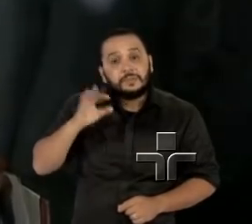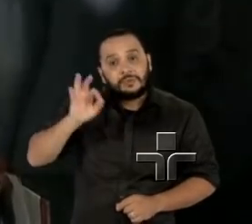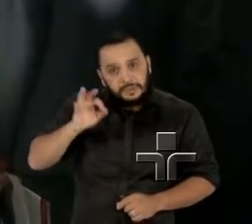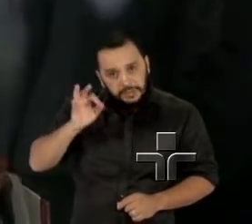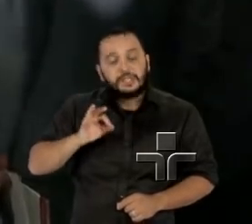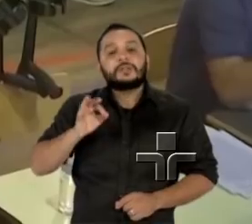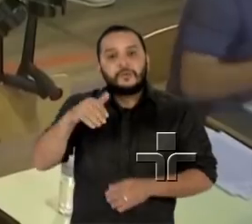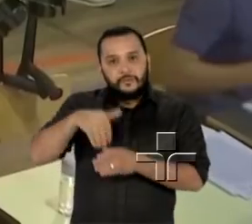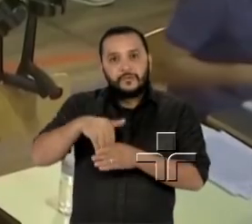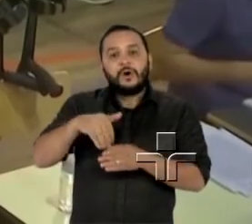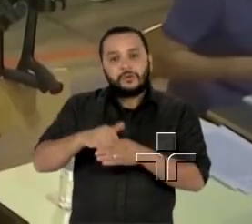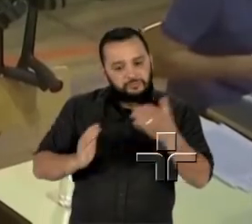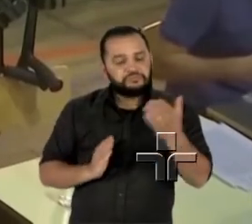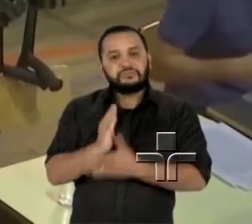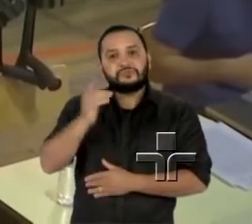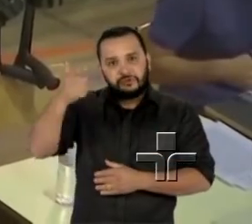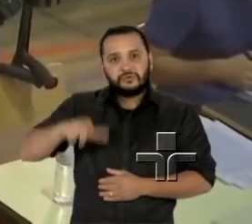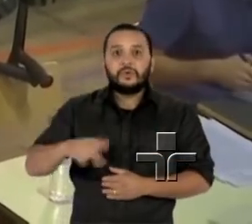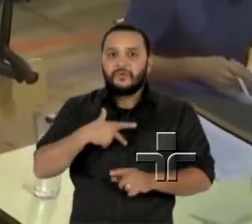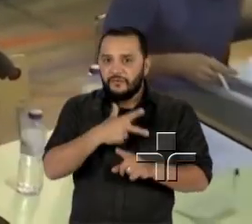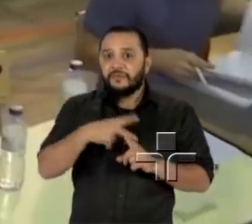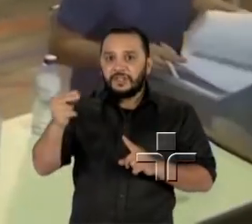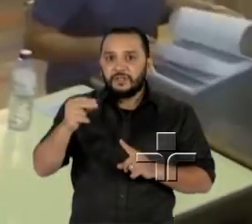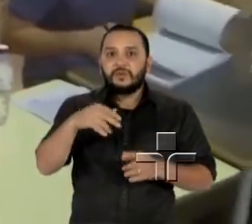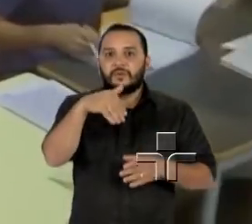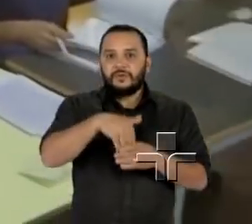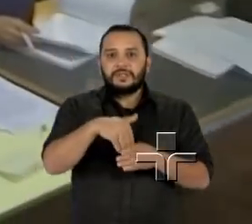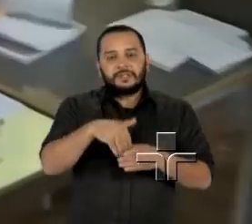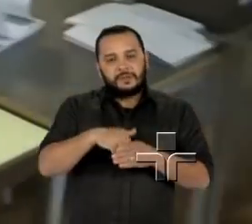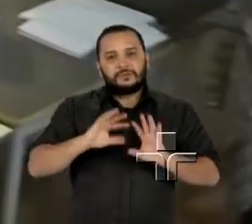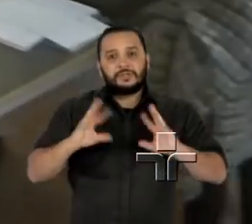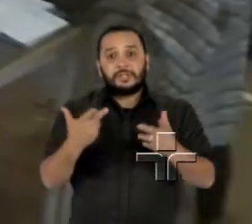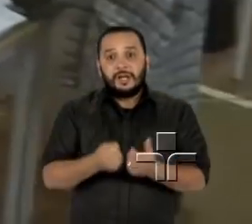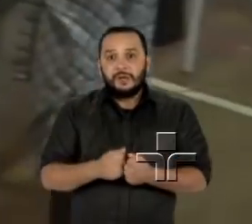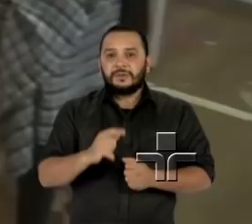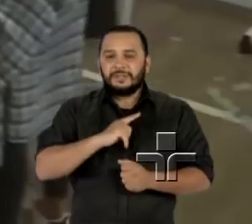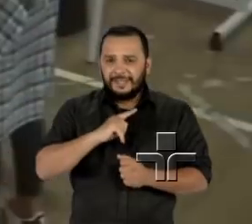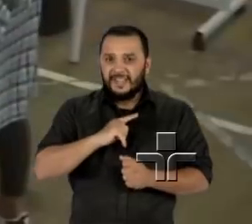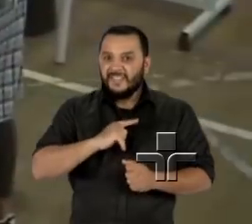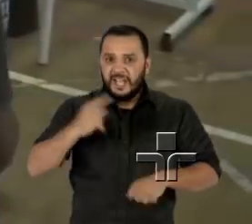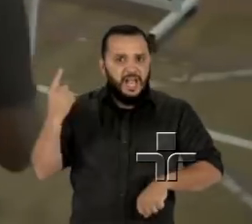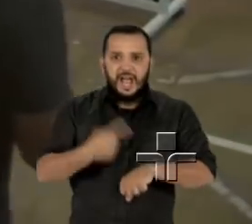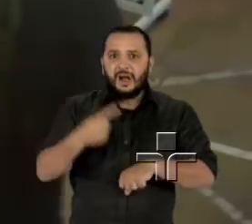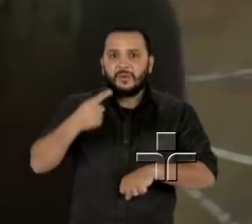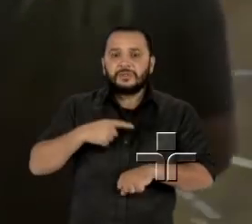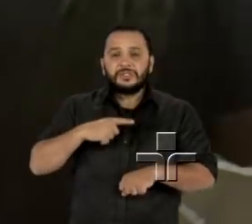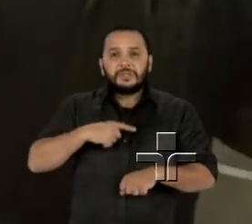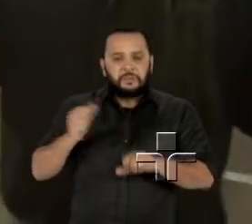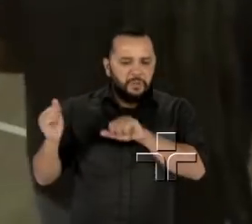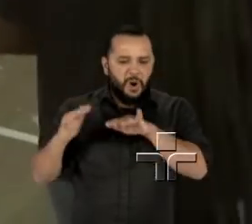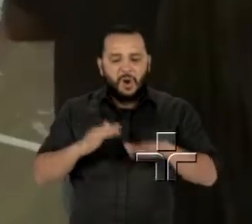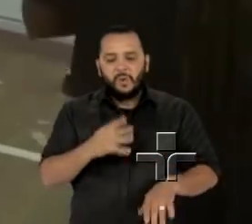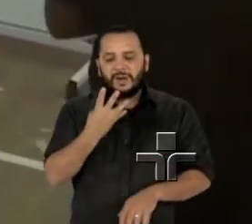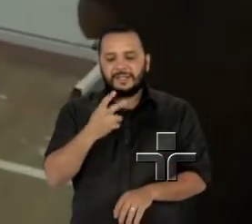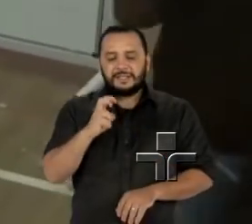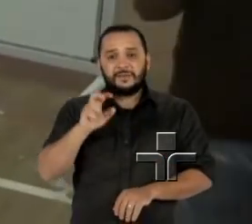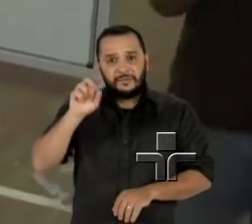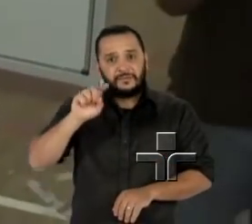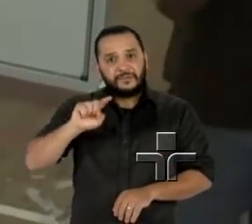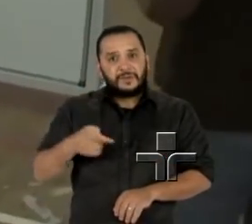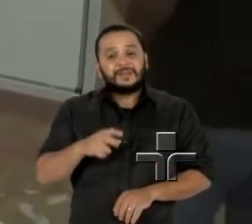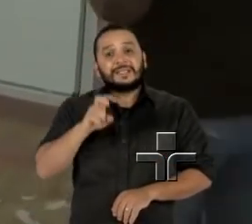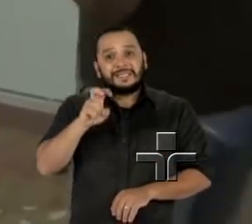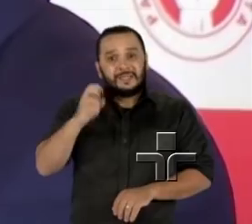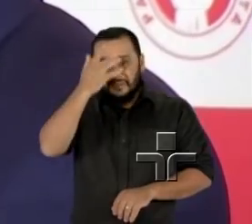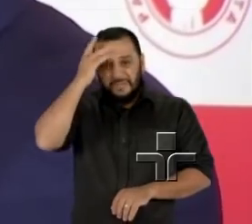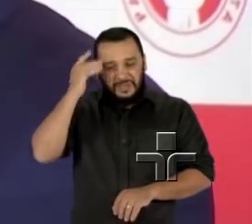nesse fim de semana, saindo como vencedor das eleições gerais, que tiveram um recorde de 45,5% de